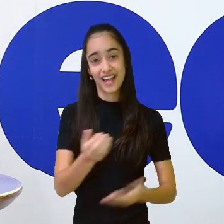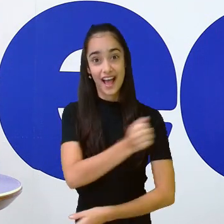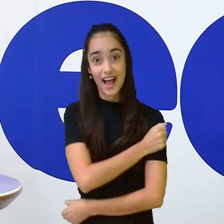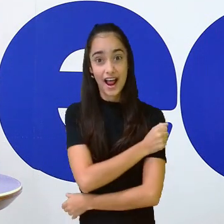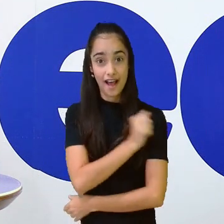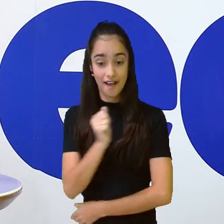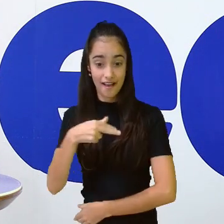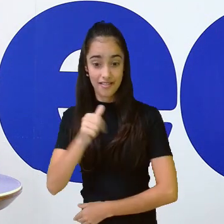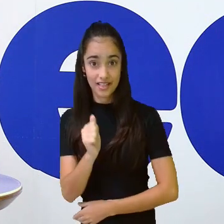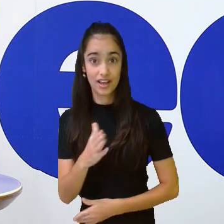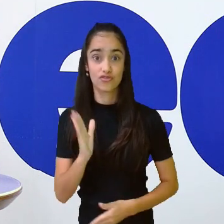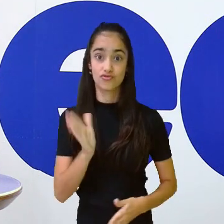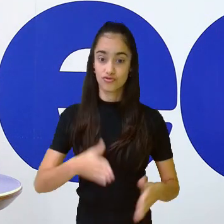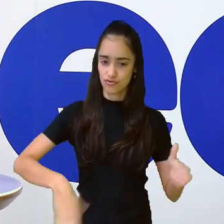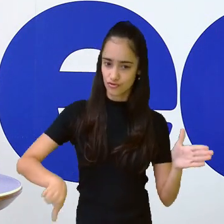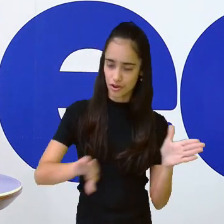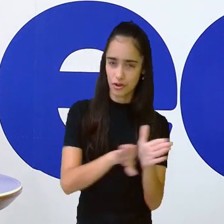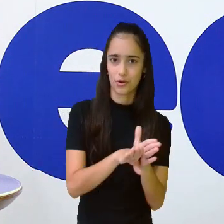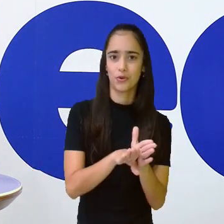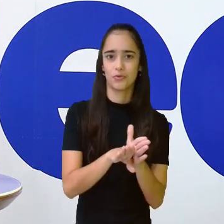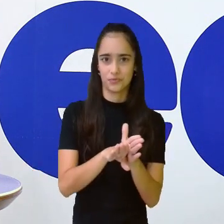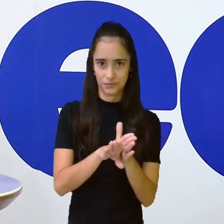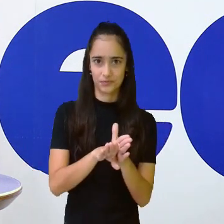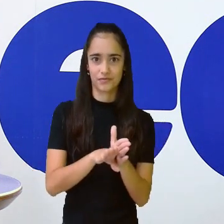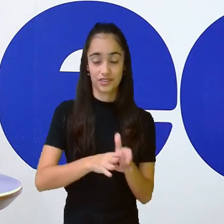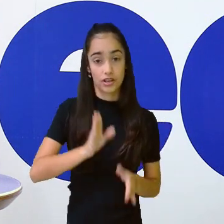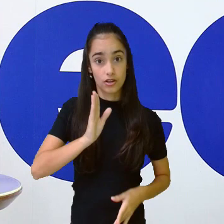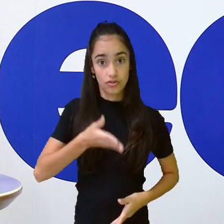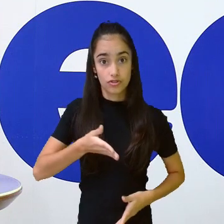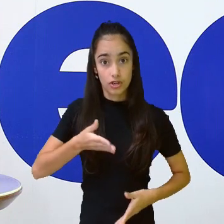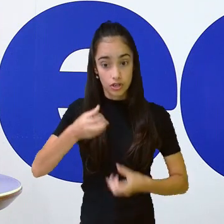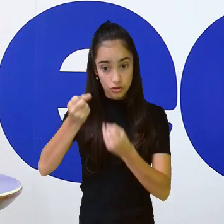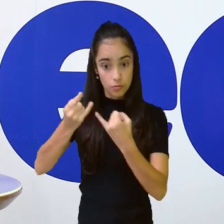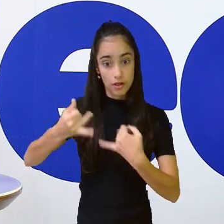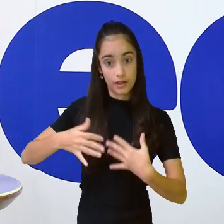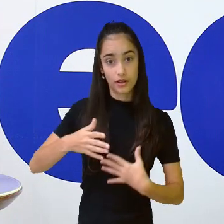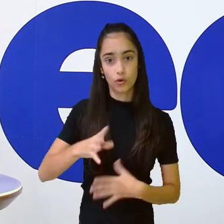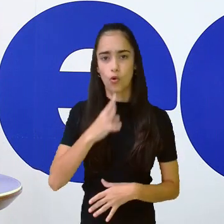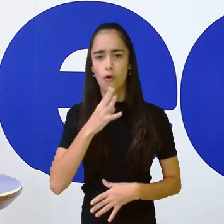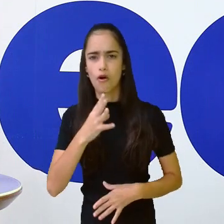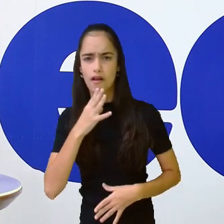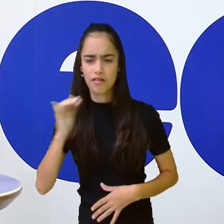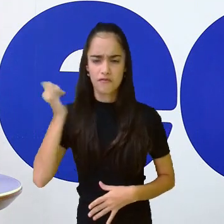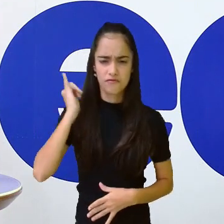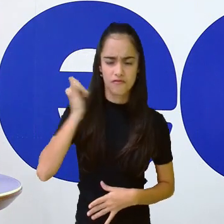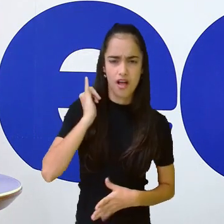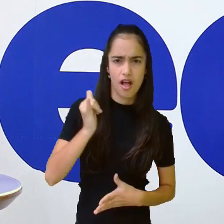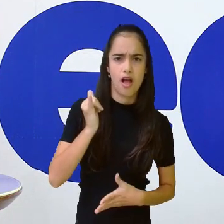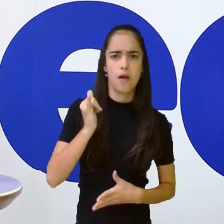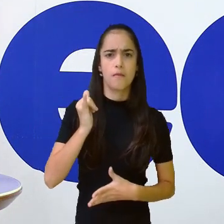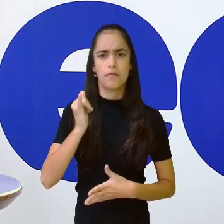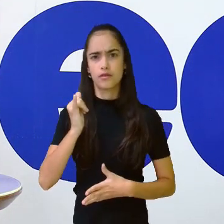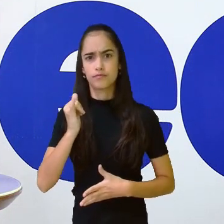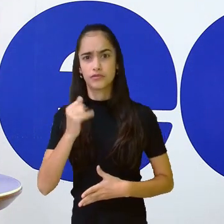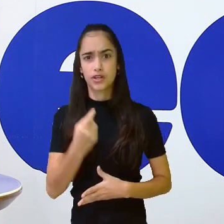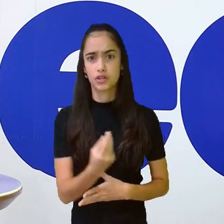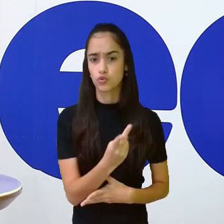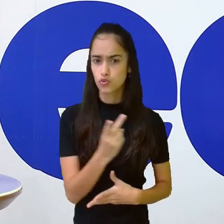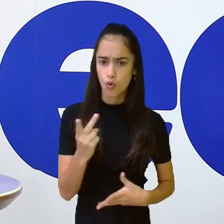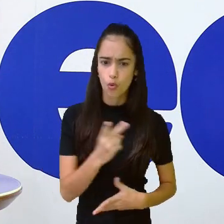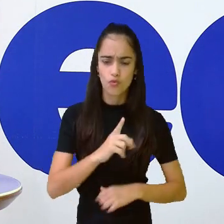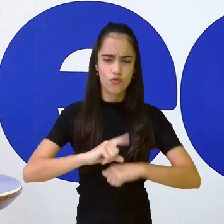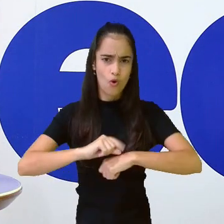passou por aqui, Elie. Já disse aqui que ela conhece a fábula da cigarra e da formiga. Então, eu gosto